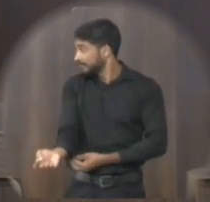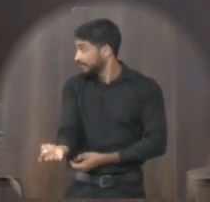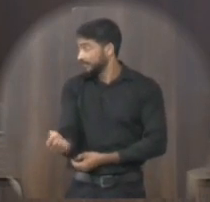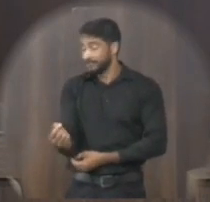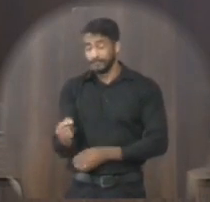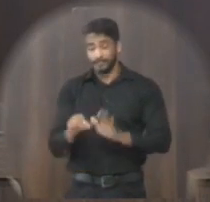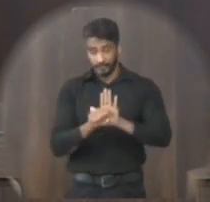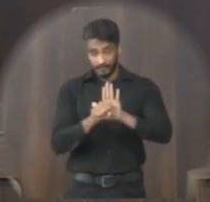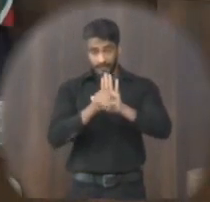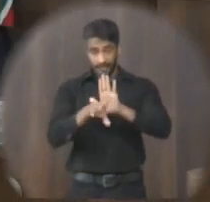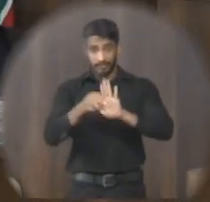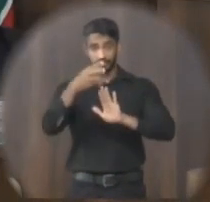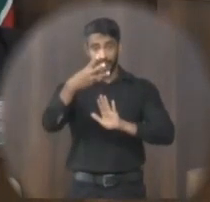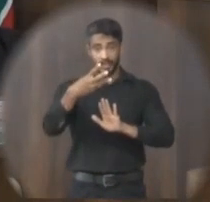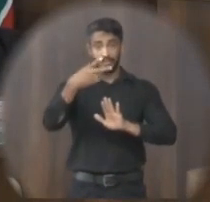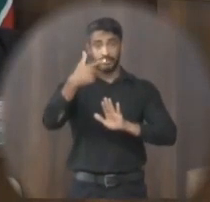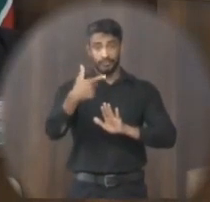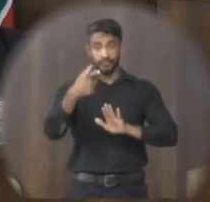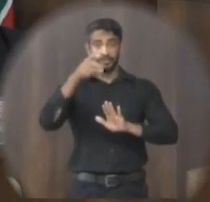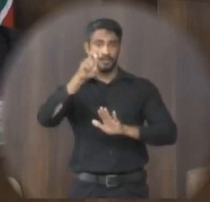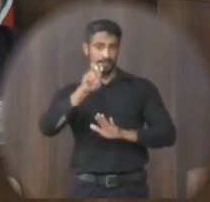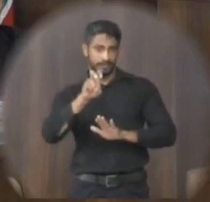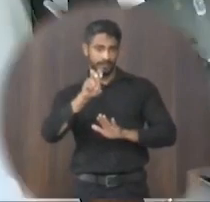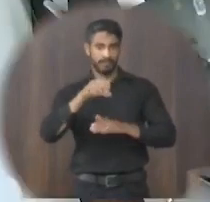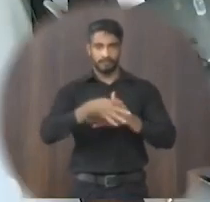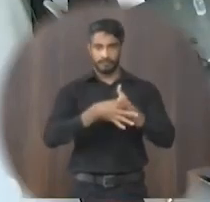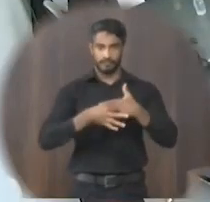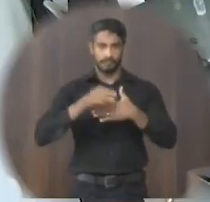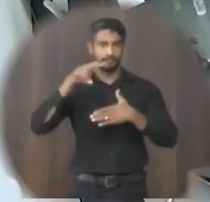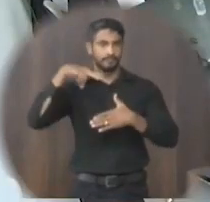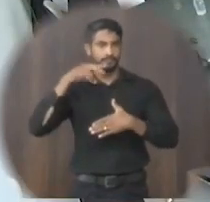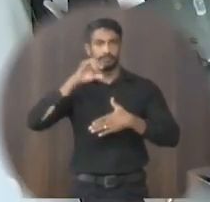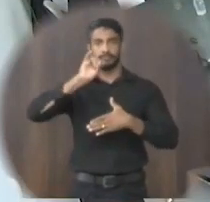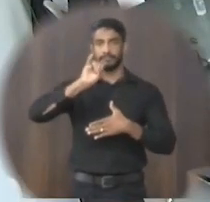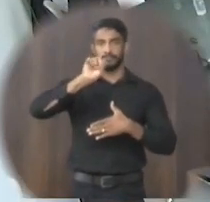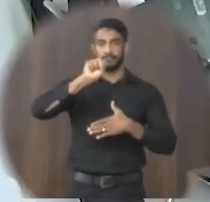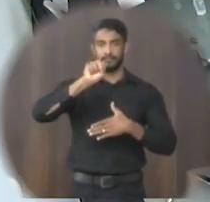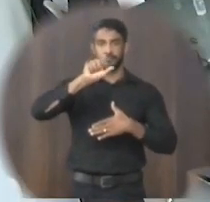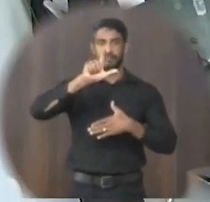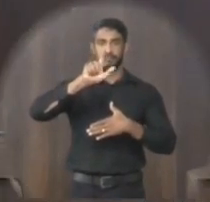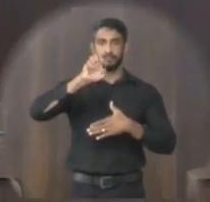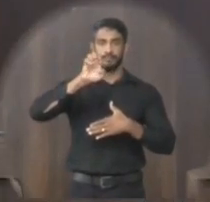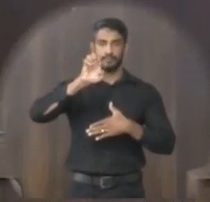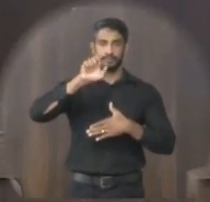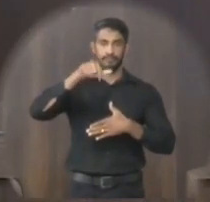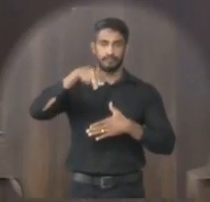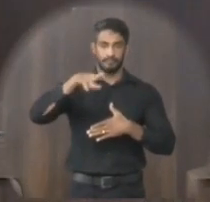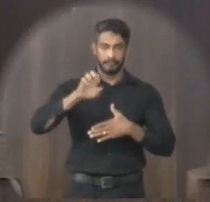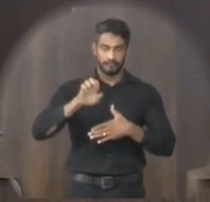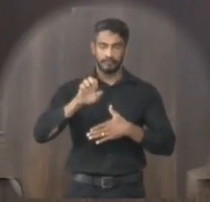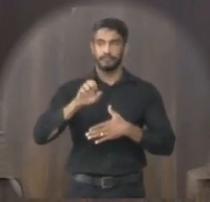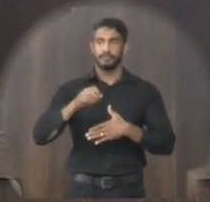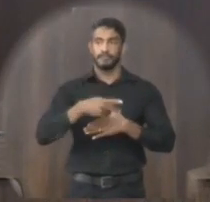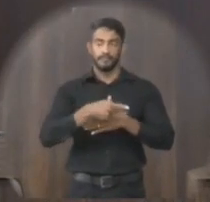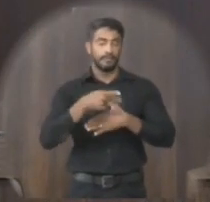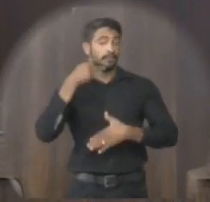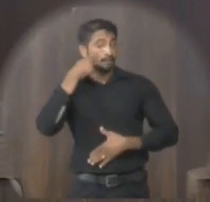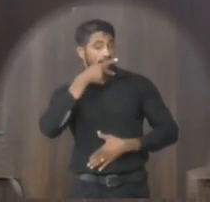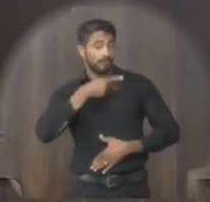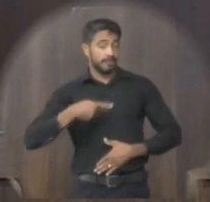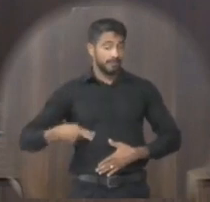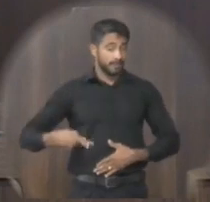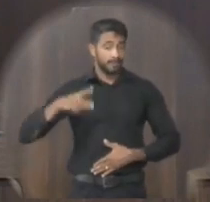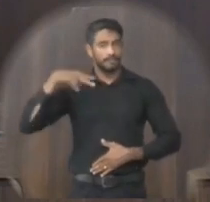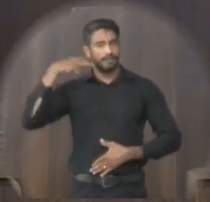requerimento 325 e autoria da vereadora Islane Pedro excelentíssimo senhor presidente senhores vereadores